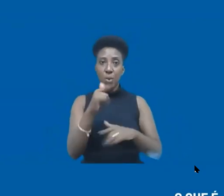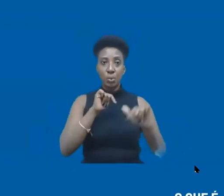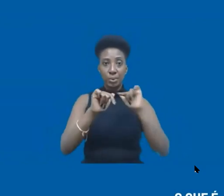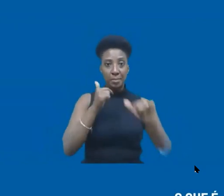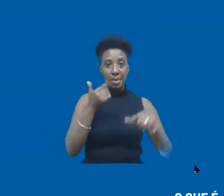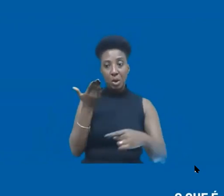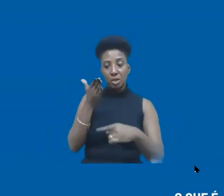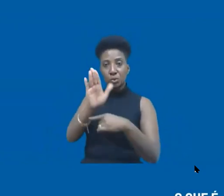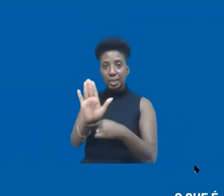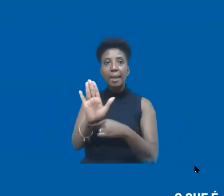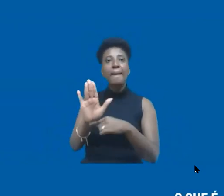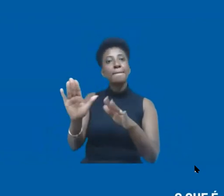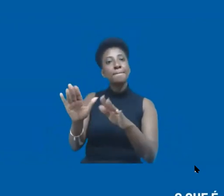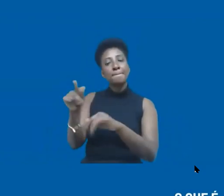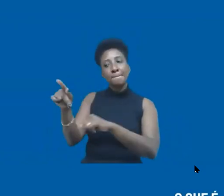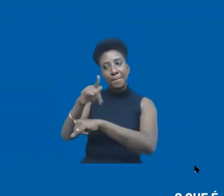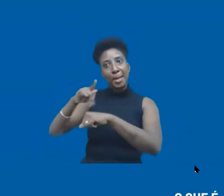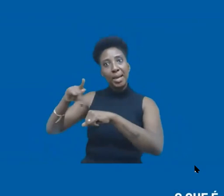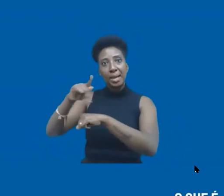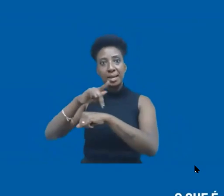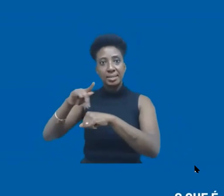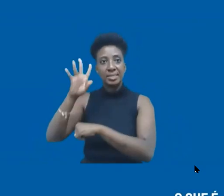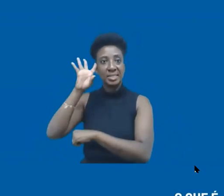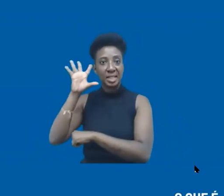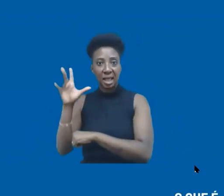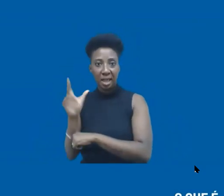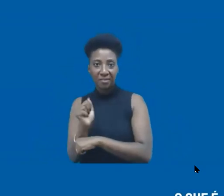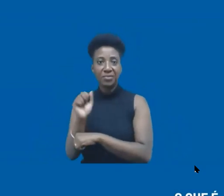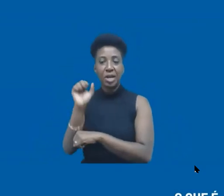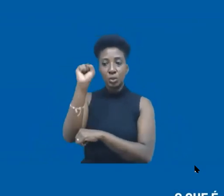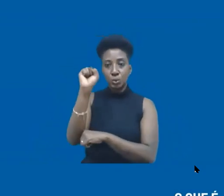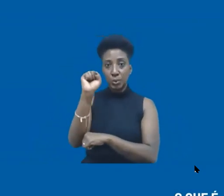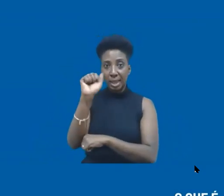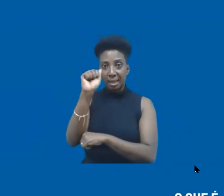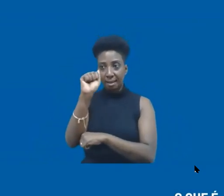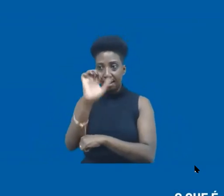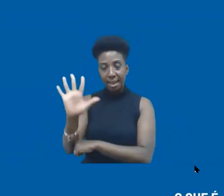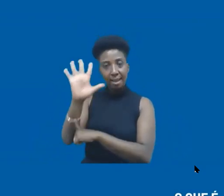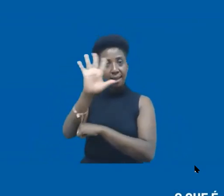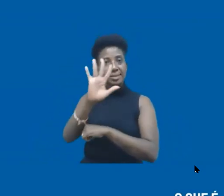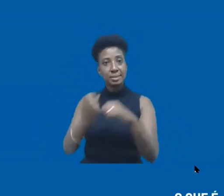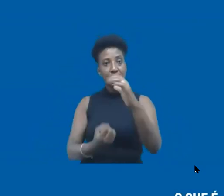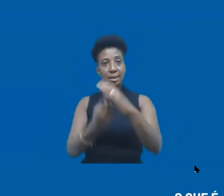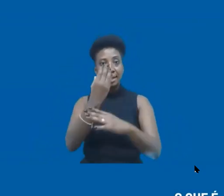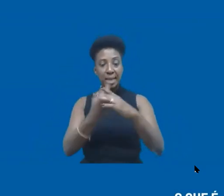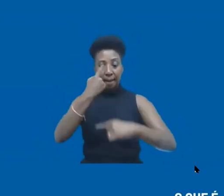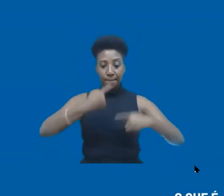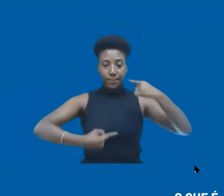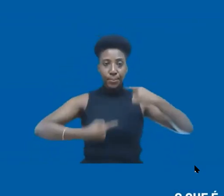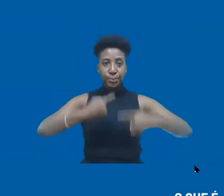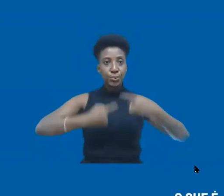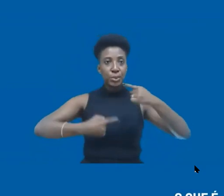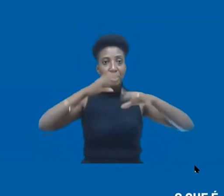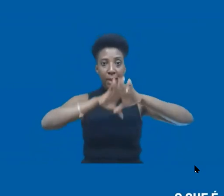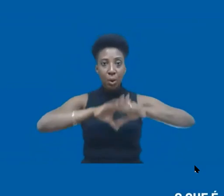principalmente africanos, países do sudeste asiático, ou países pobres a criarem políticas públicas para saírem dessa